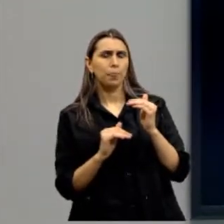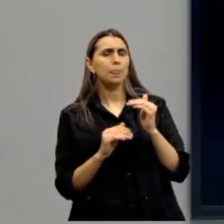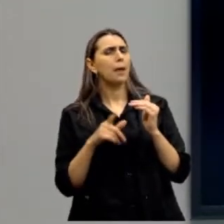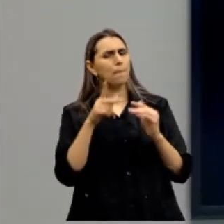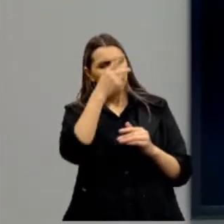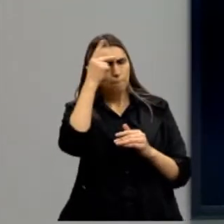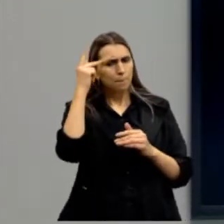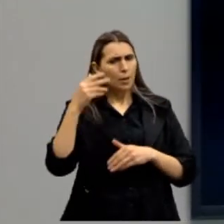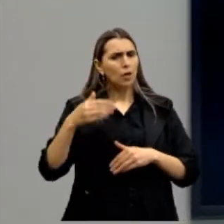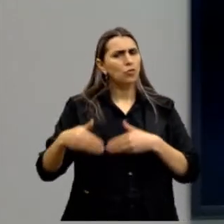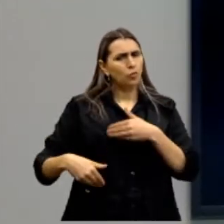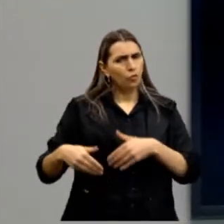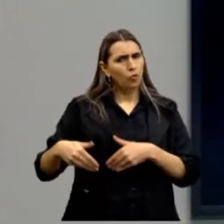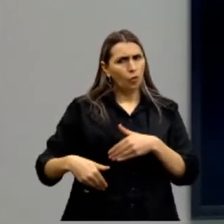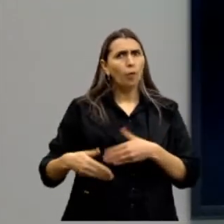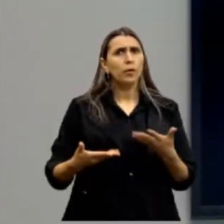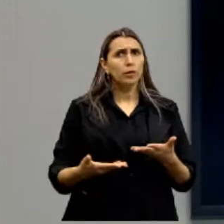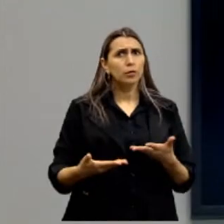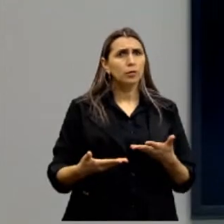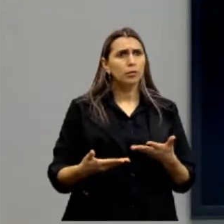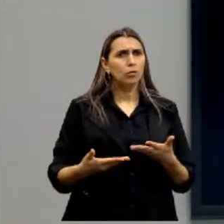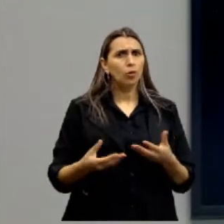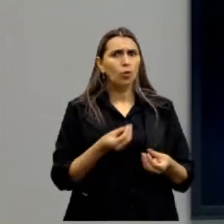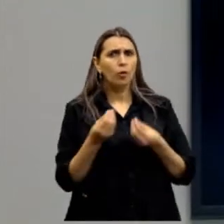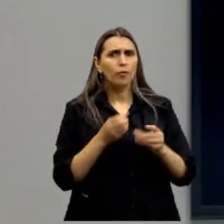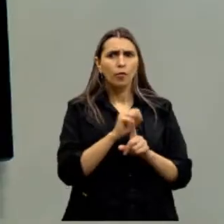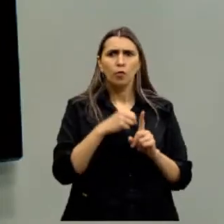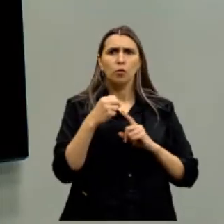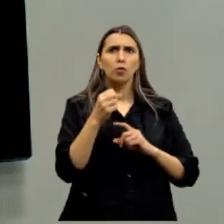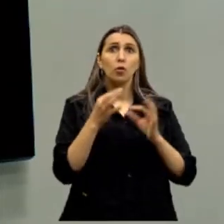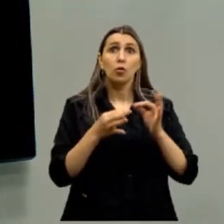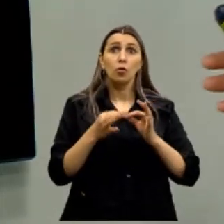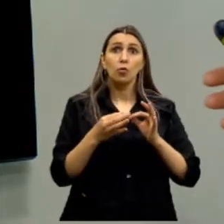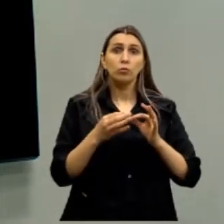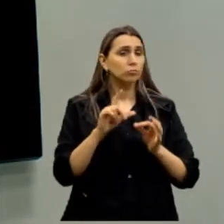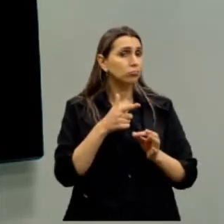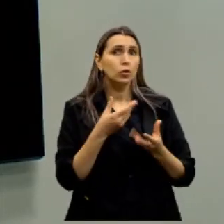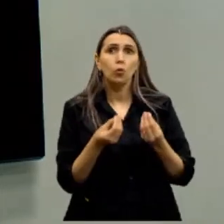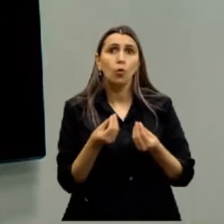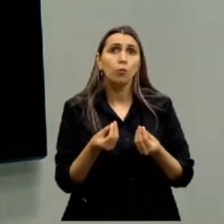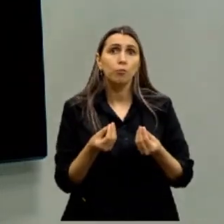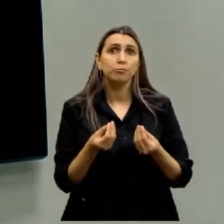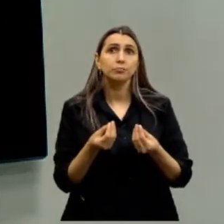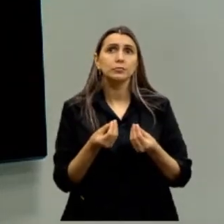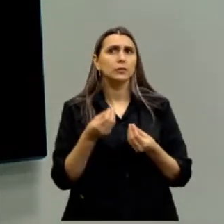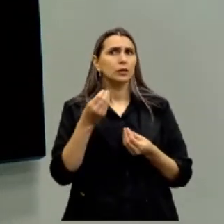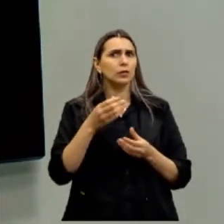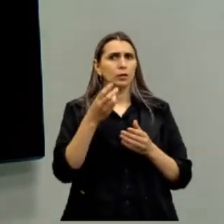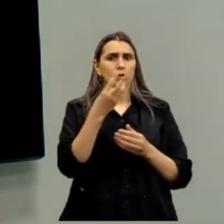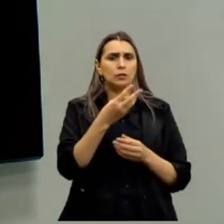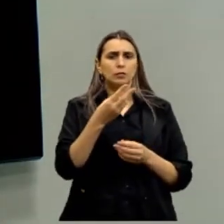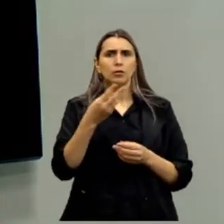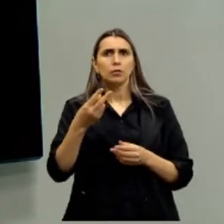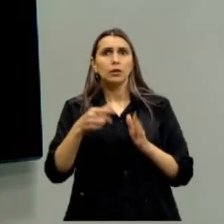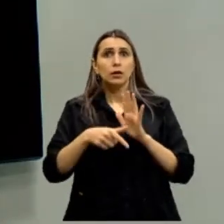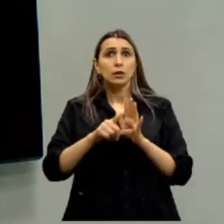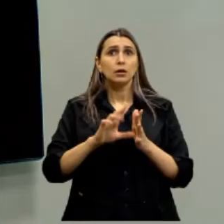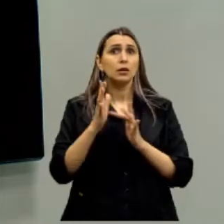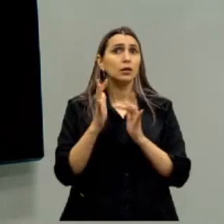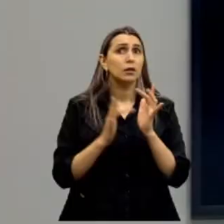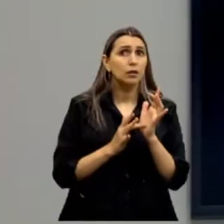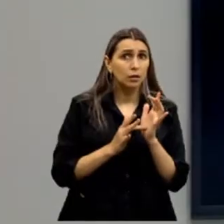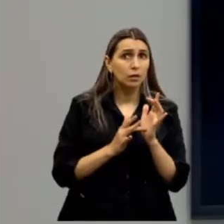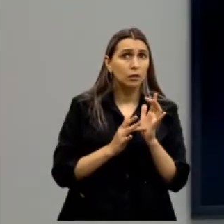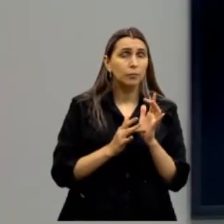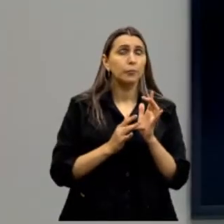pessoas passando necessidade, passando fome, como é a vai falar de uma sociedade justa? Não tem, o cara 322, antes de cristo, para